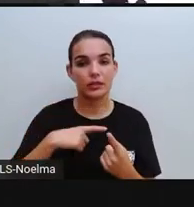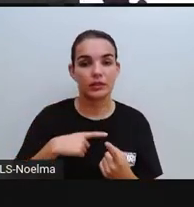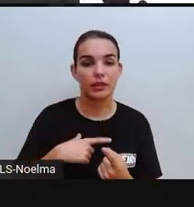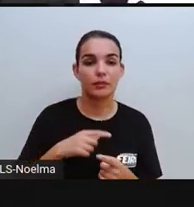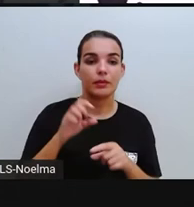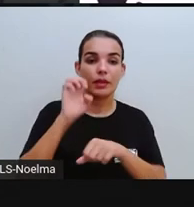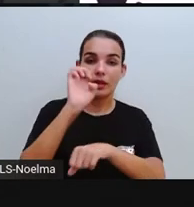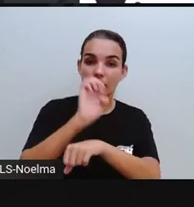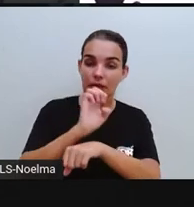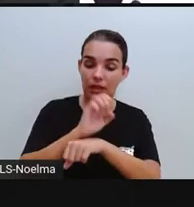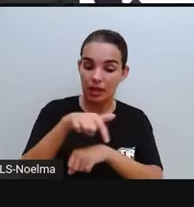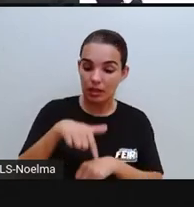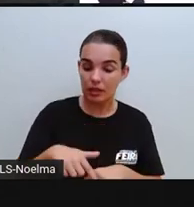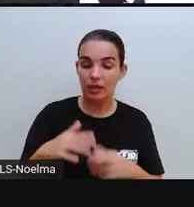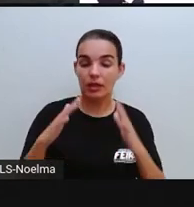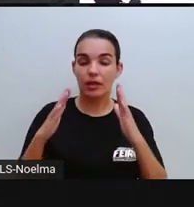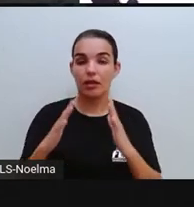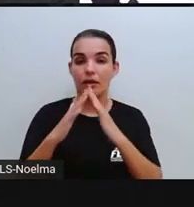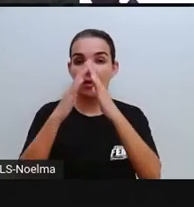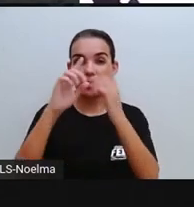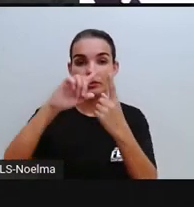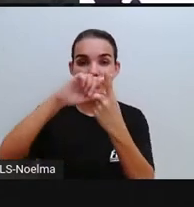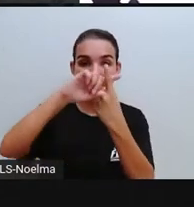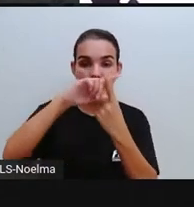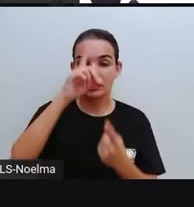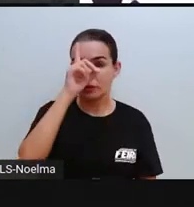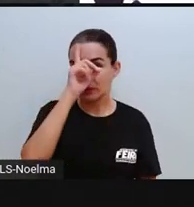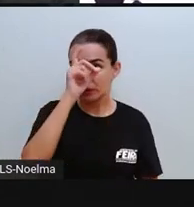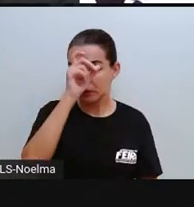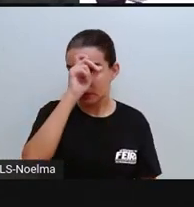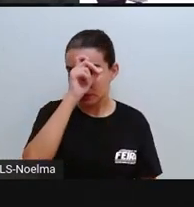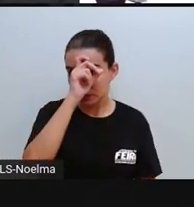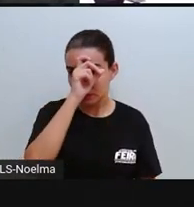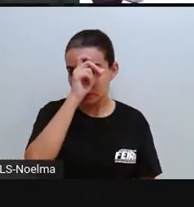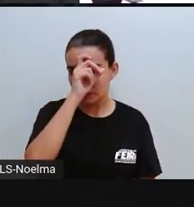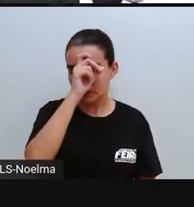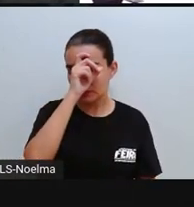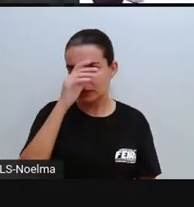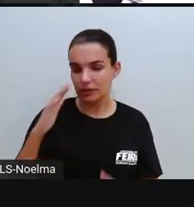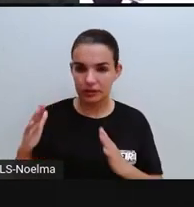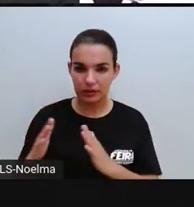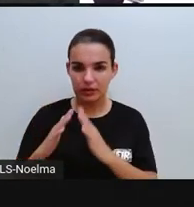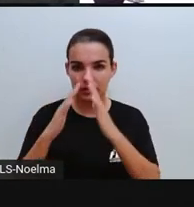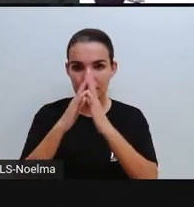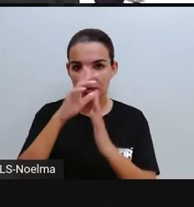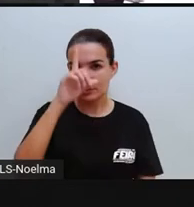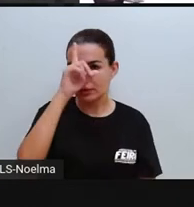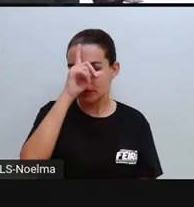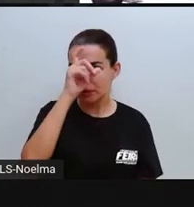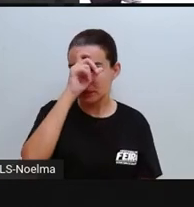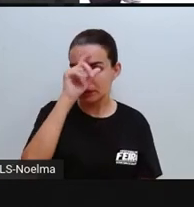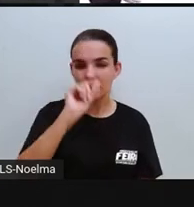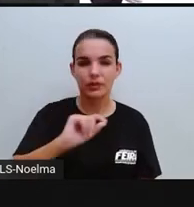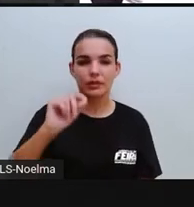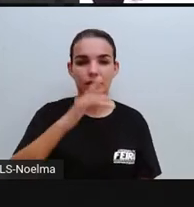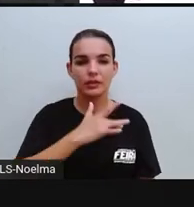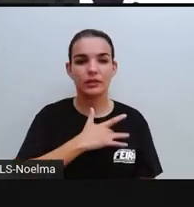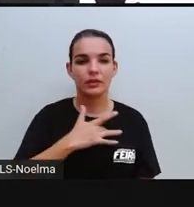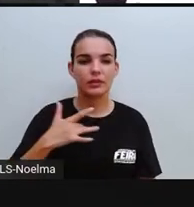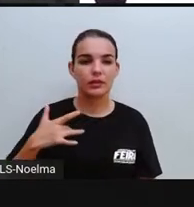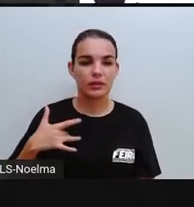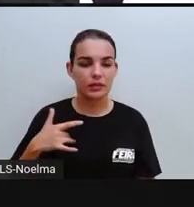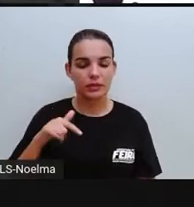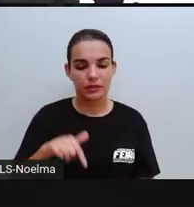também hospitais aqui que são administrados pelo Estado, como, por exemplo, o Hospital da Criança, tá?